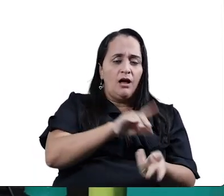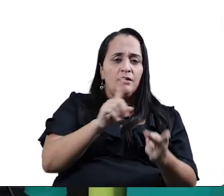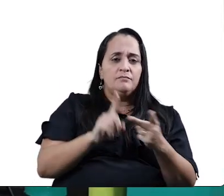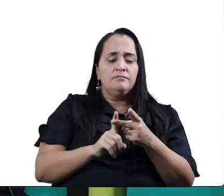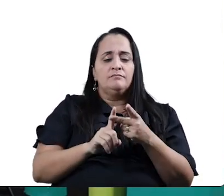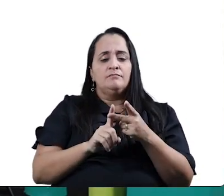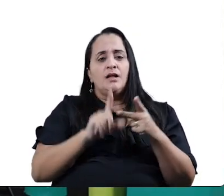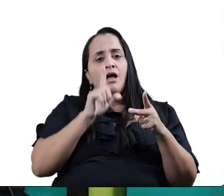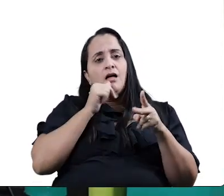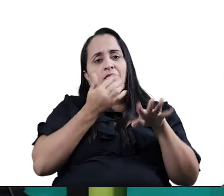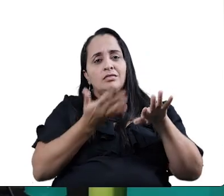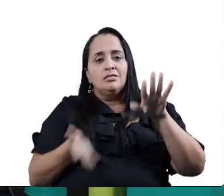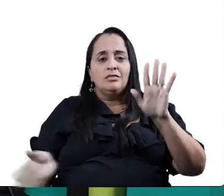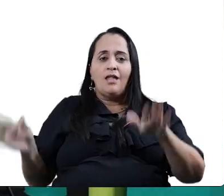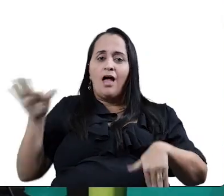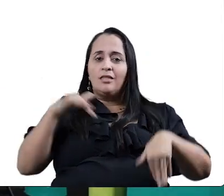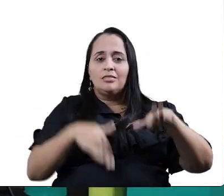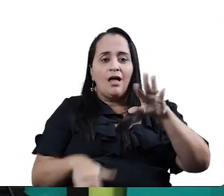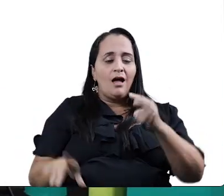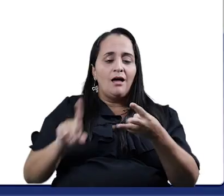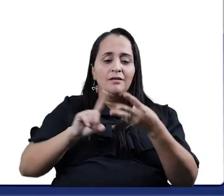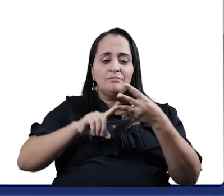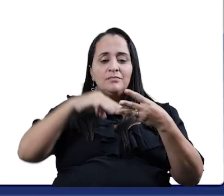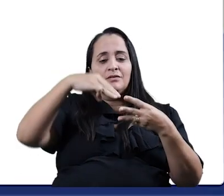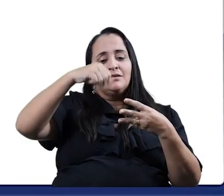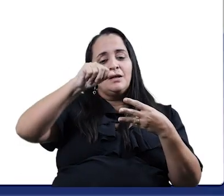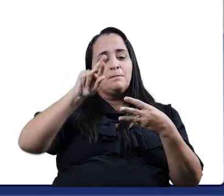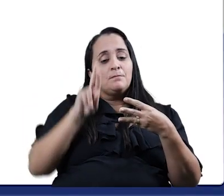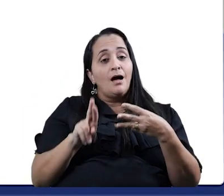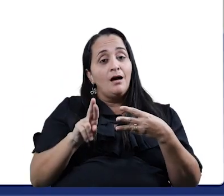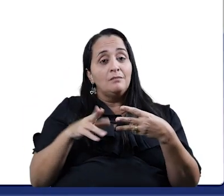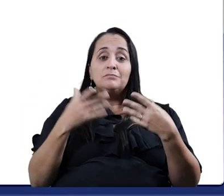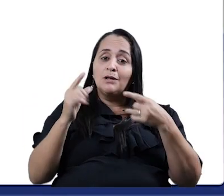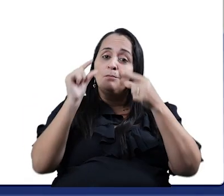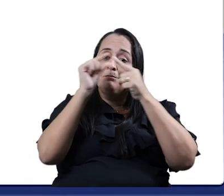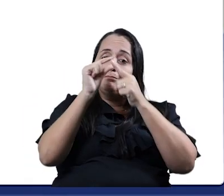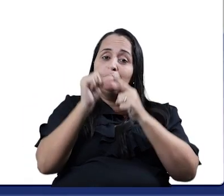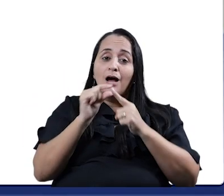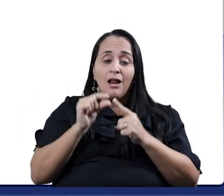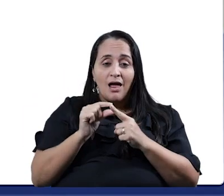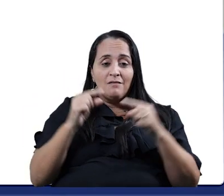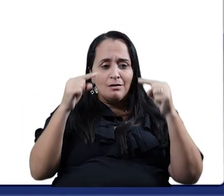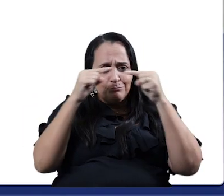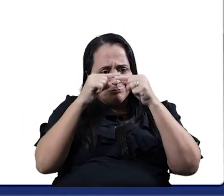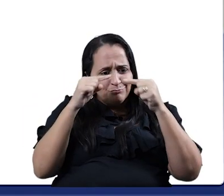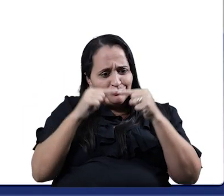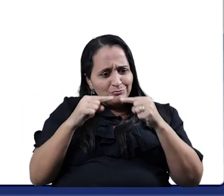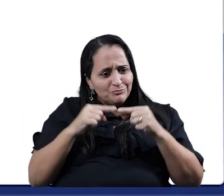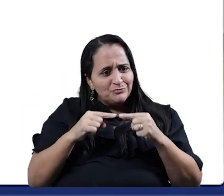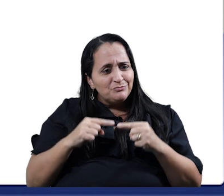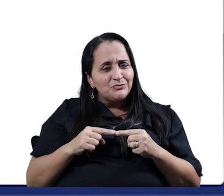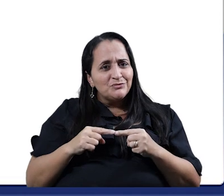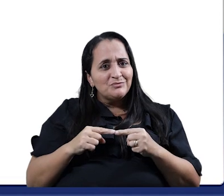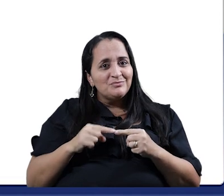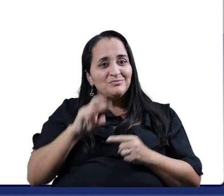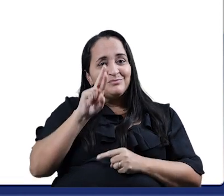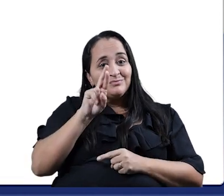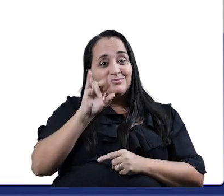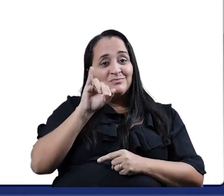nadar e mar. Deu pra observar aqui nesse texto? Virar, remar,